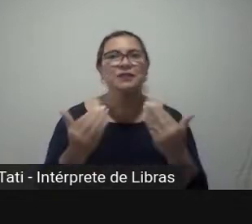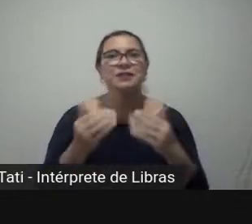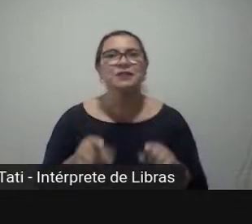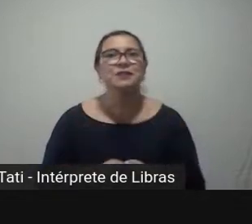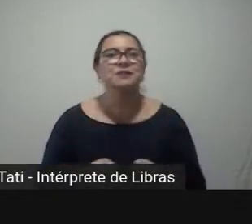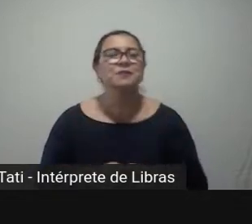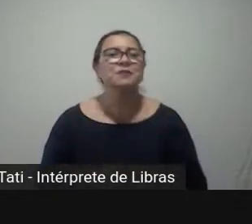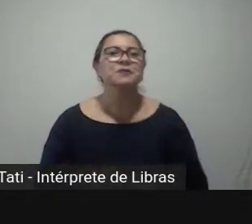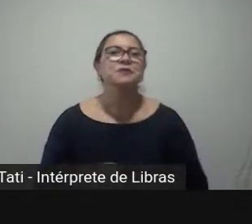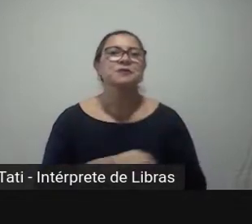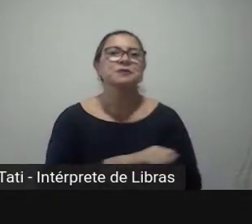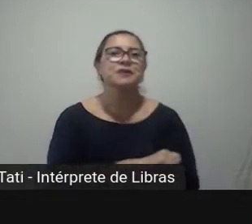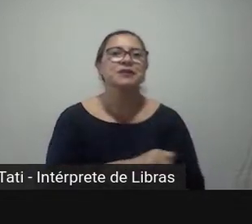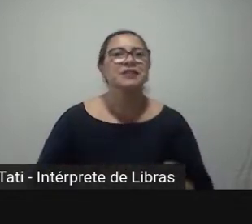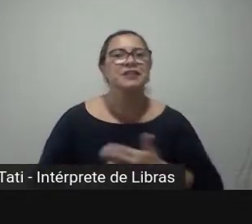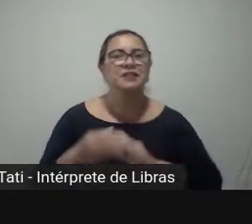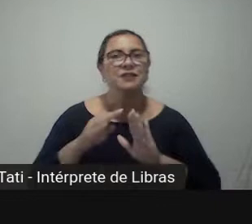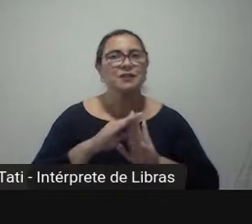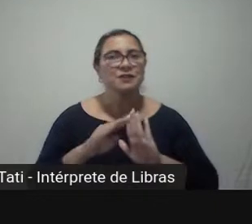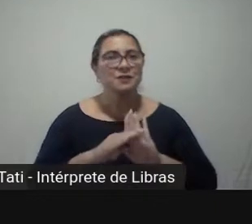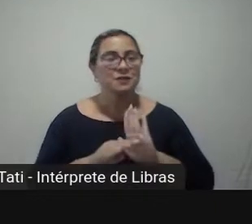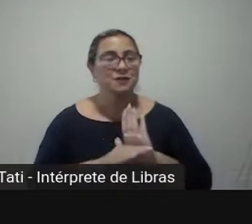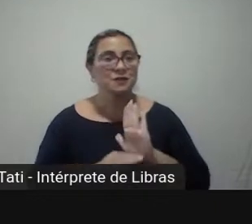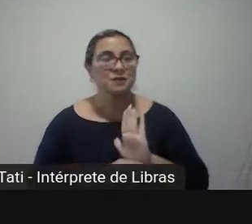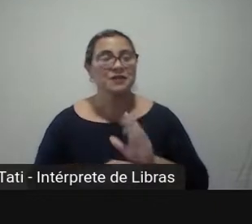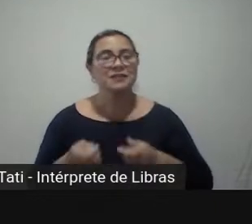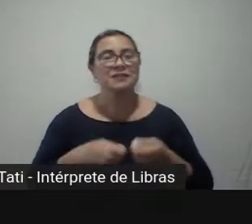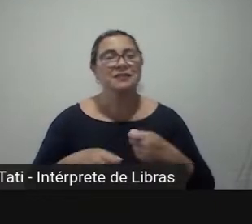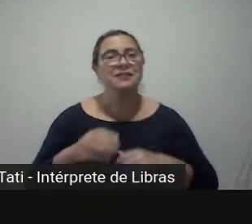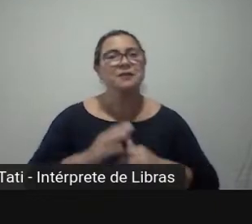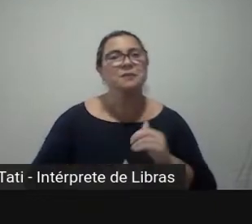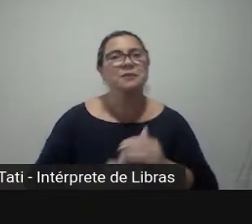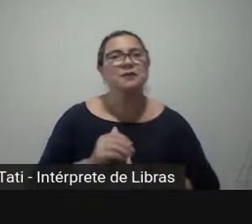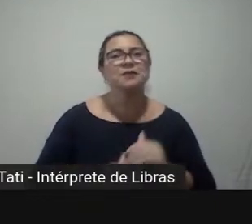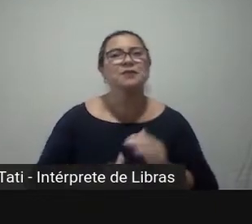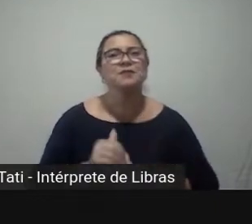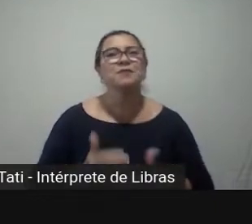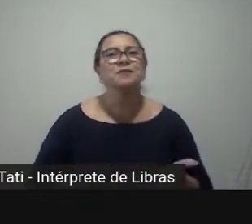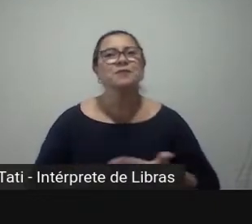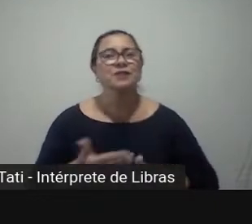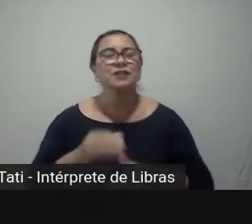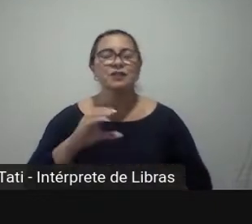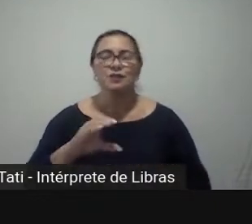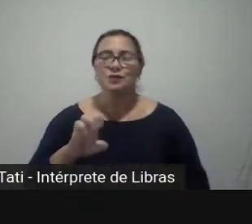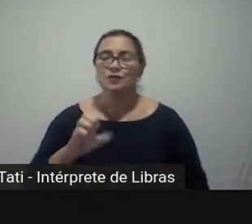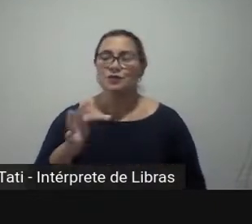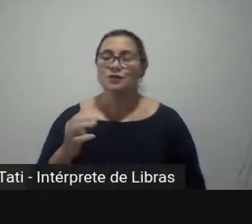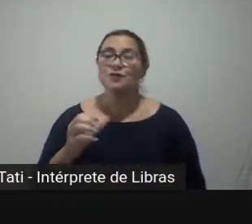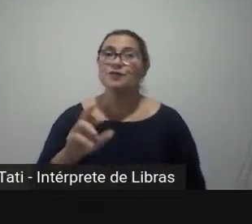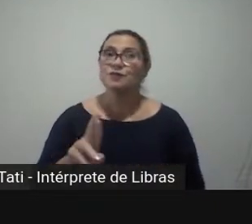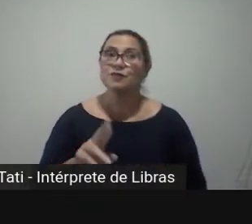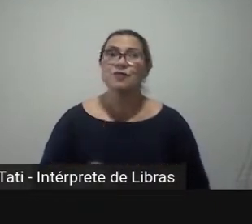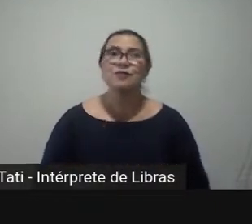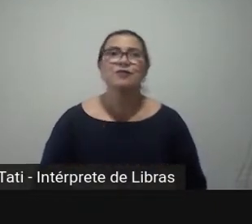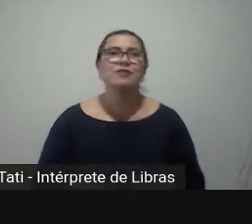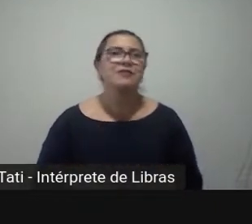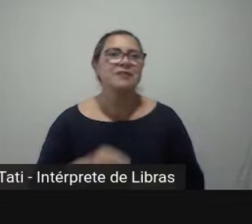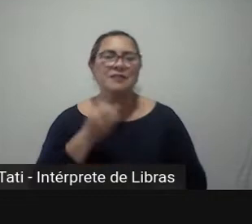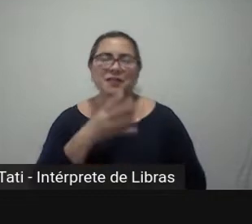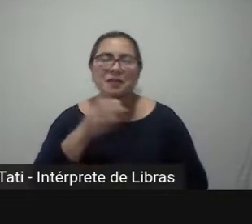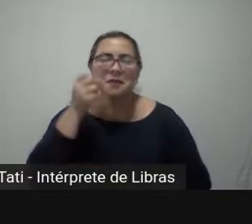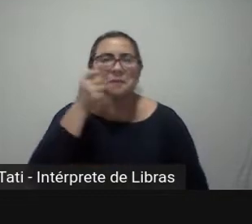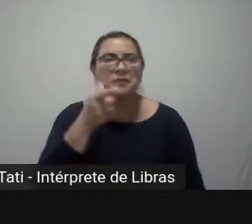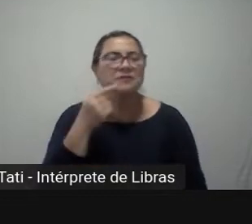Programa de Mestrado Profissional em Poder Legislativo aqui do Cepó e é sempre muito interessante